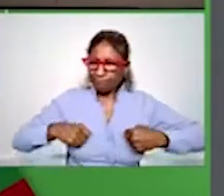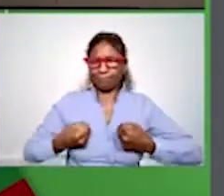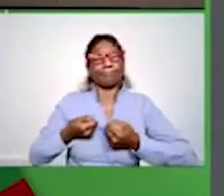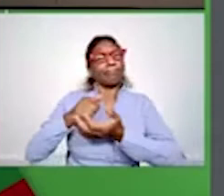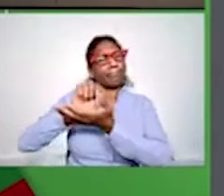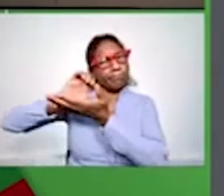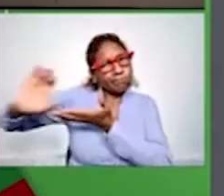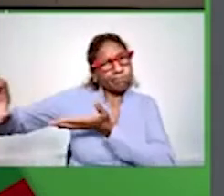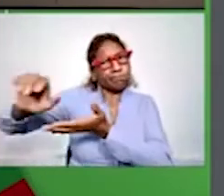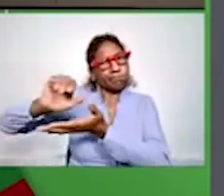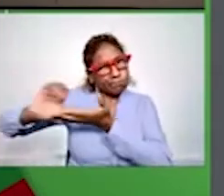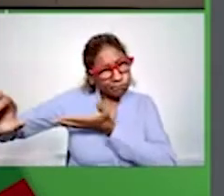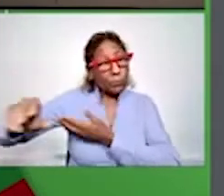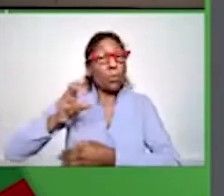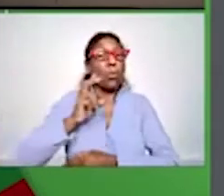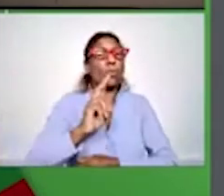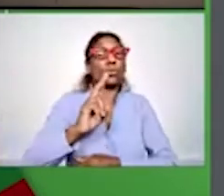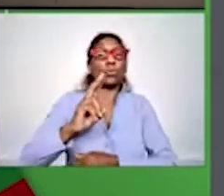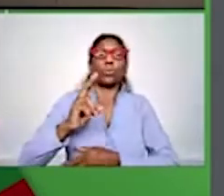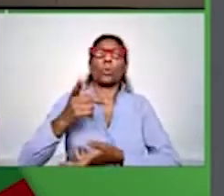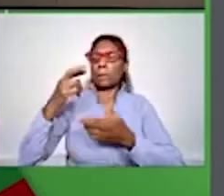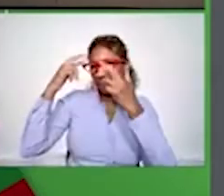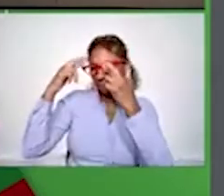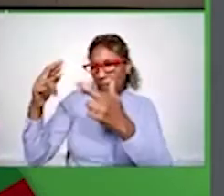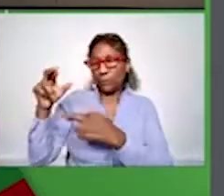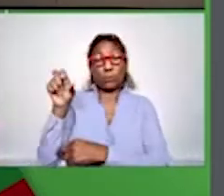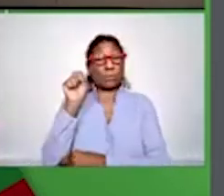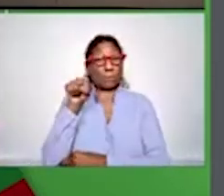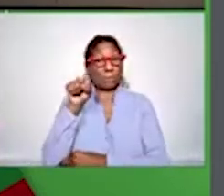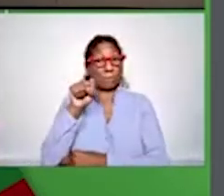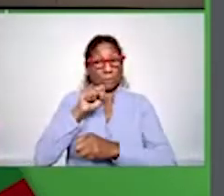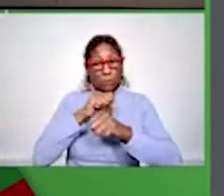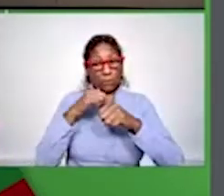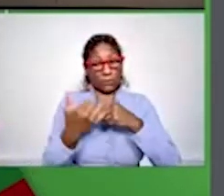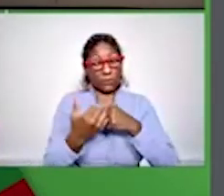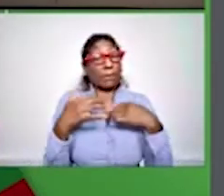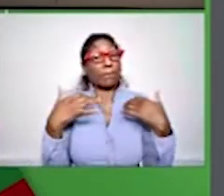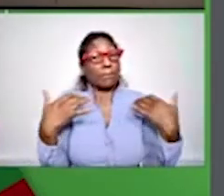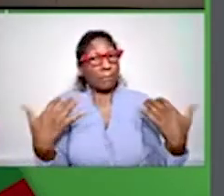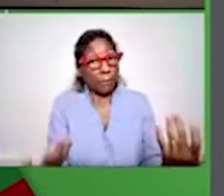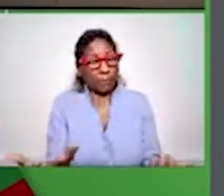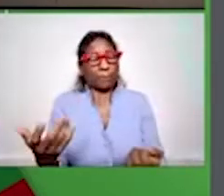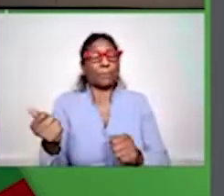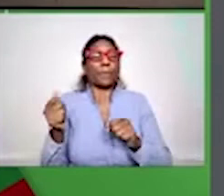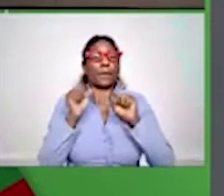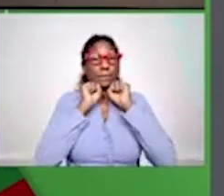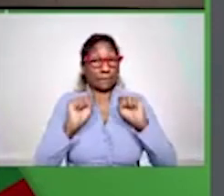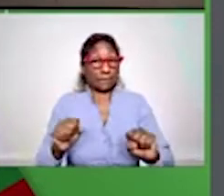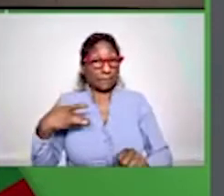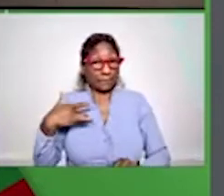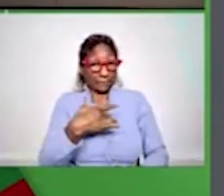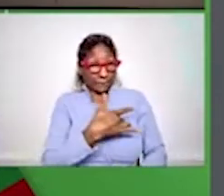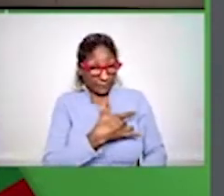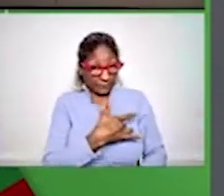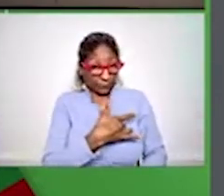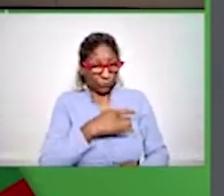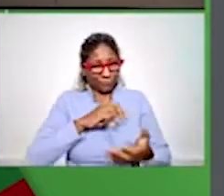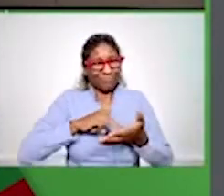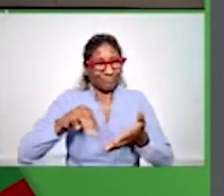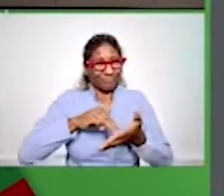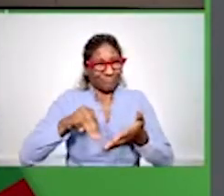respeitado, que tem sido sempre observado. Desse modo, a nossa Secretaria da Saúde informa que nós podemos,